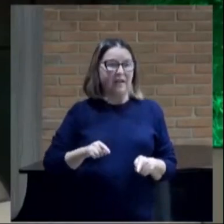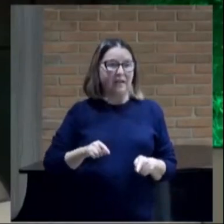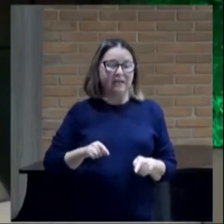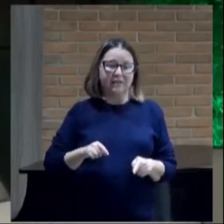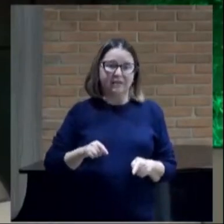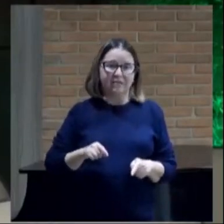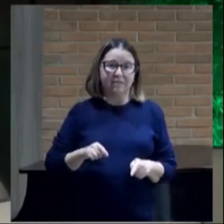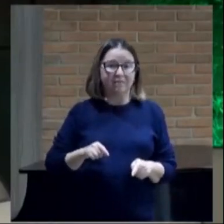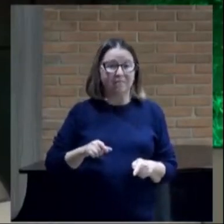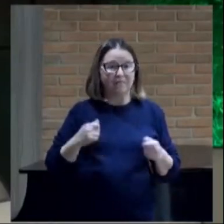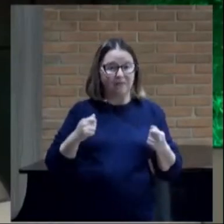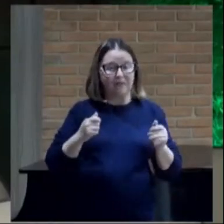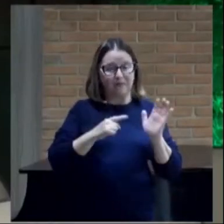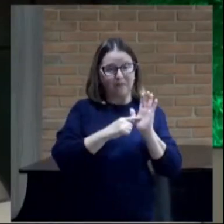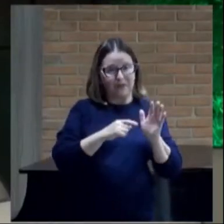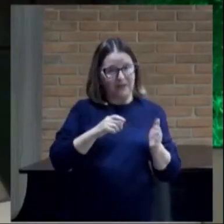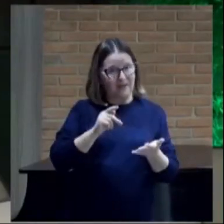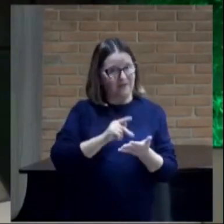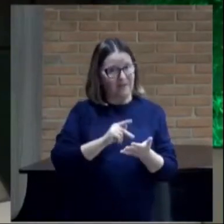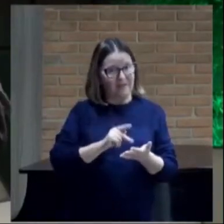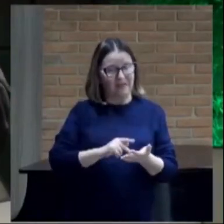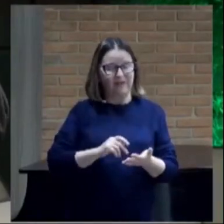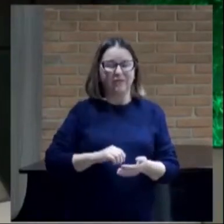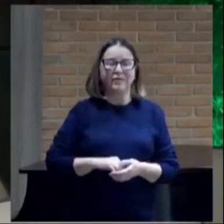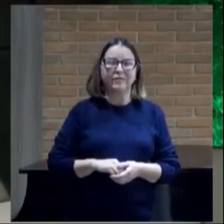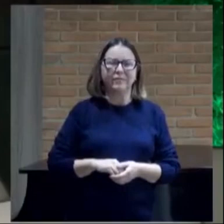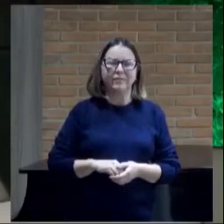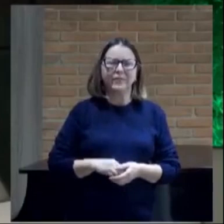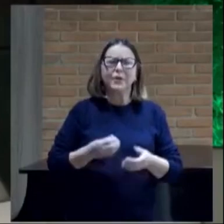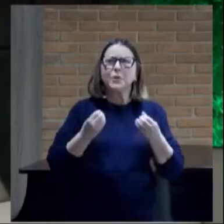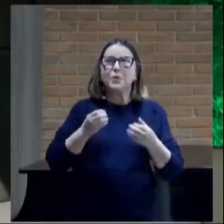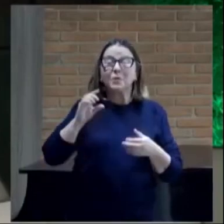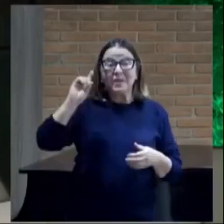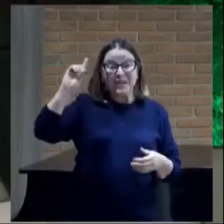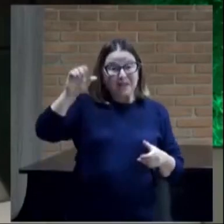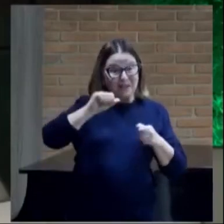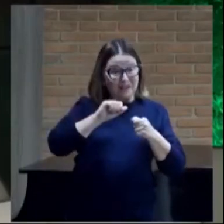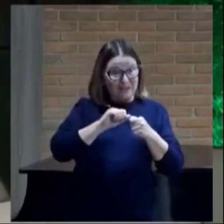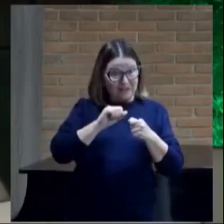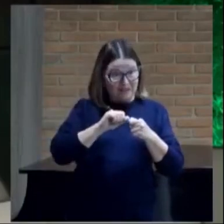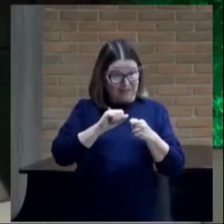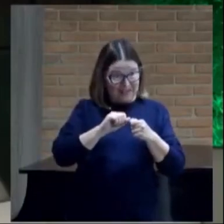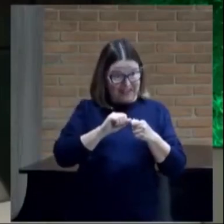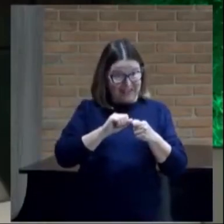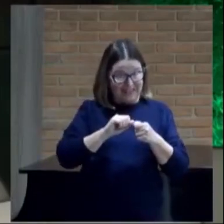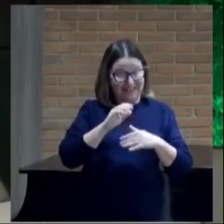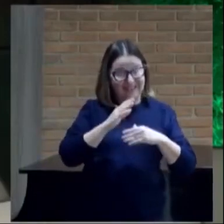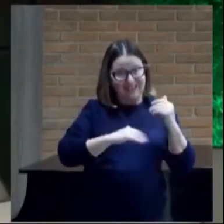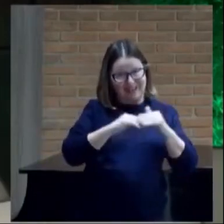gente observar, como é que, Deus faz, esse negócio.